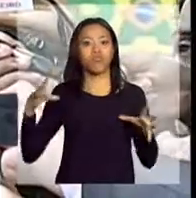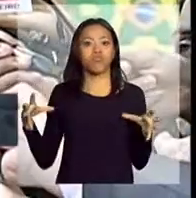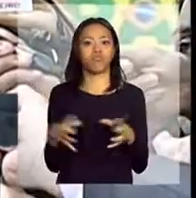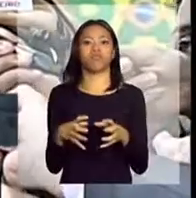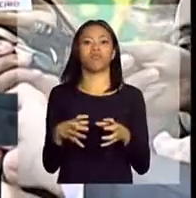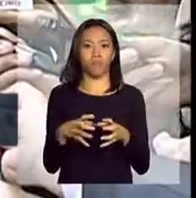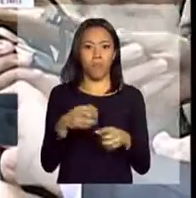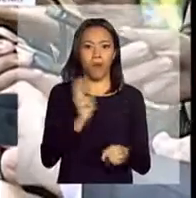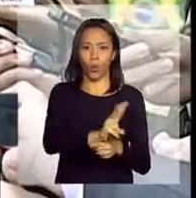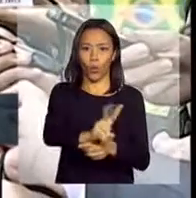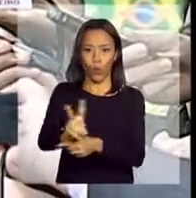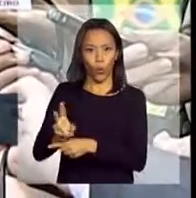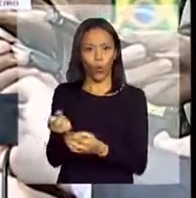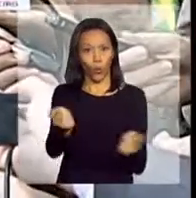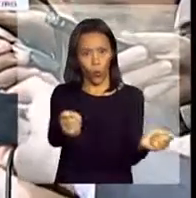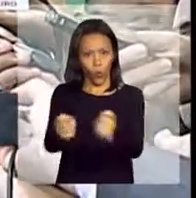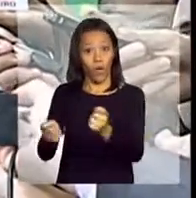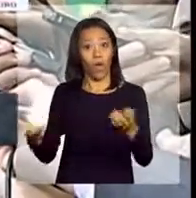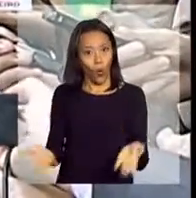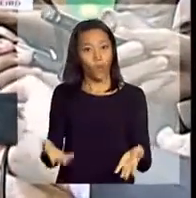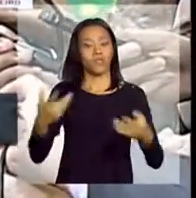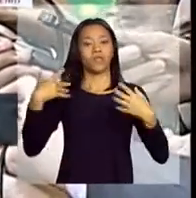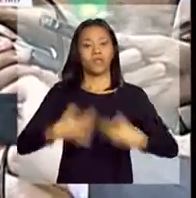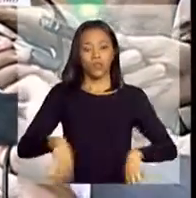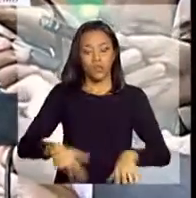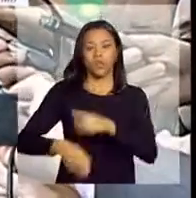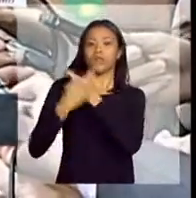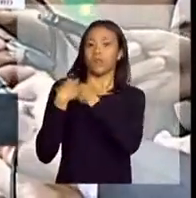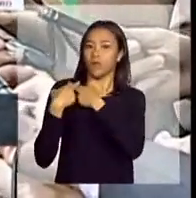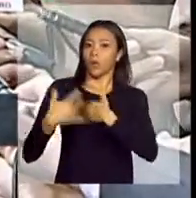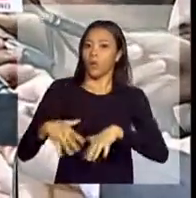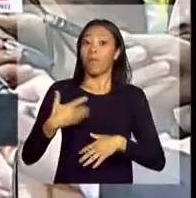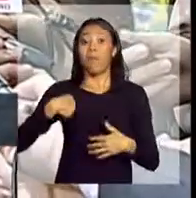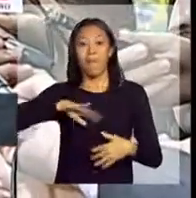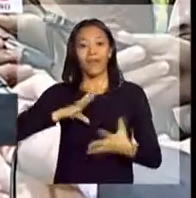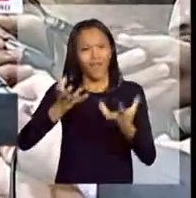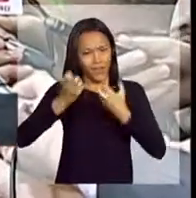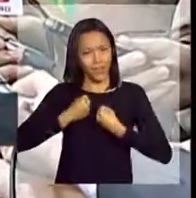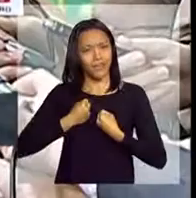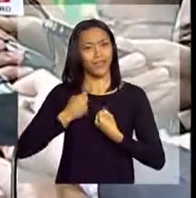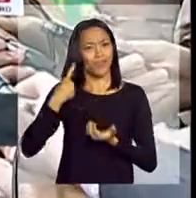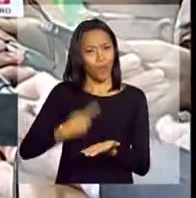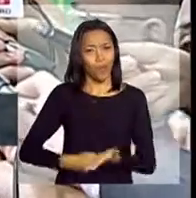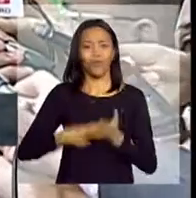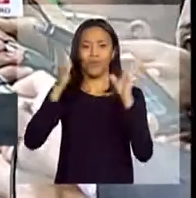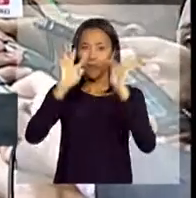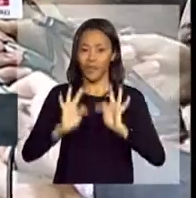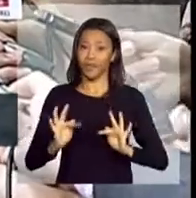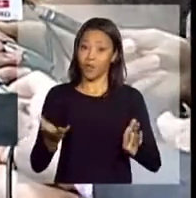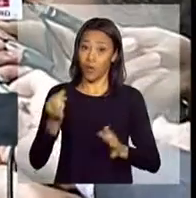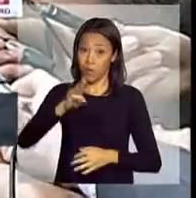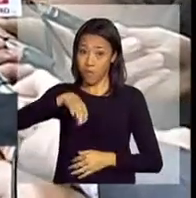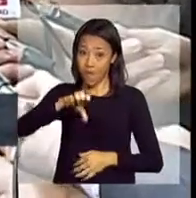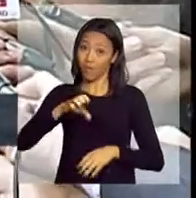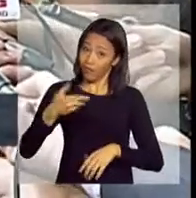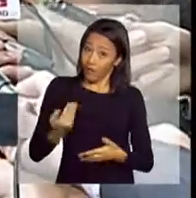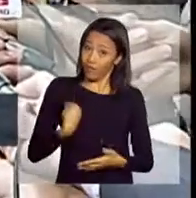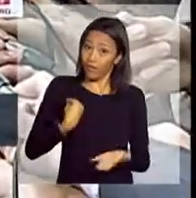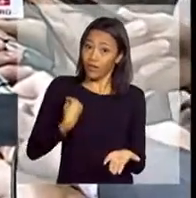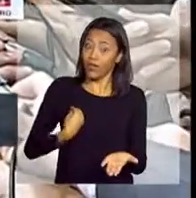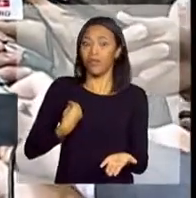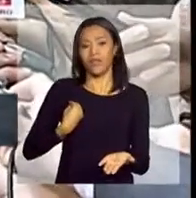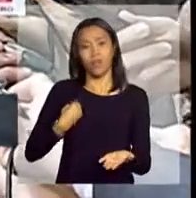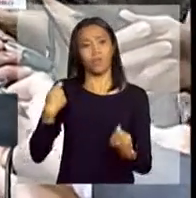da prova e a correção é muito maior. Mas é um desafio que a gente recebe feliz, porque o MEC está aqui e o Brasil precisa que o povo